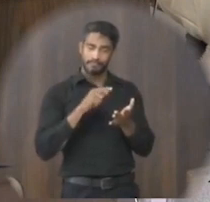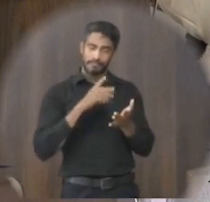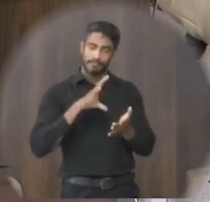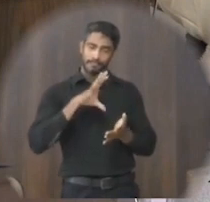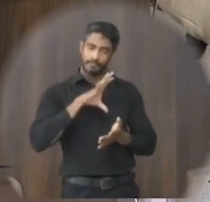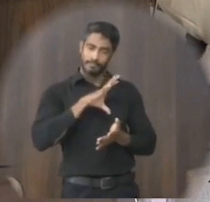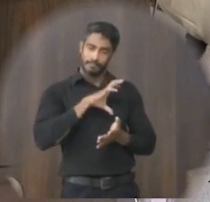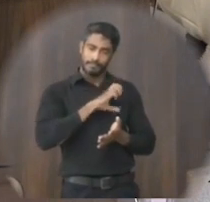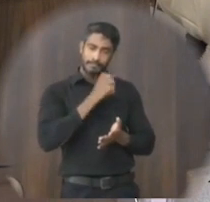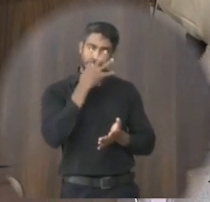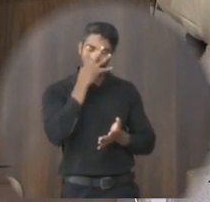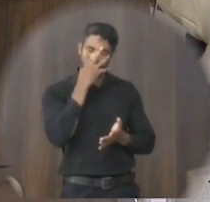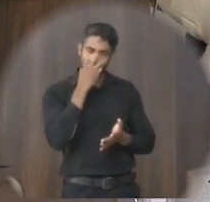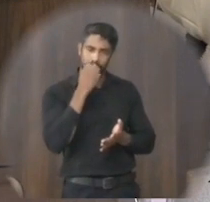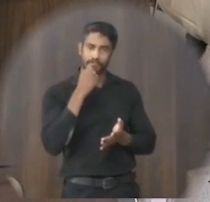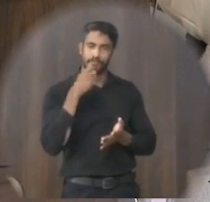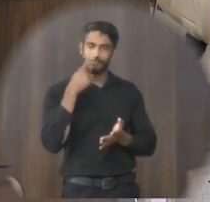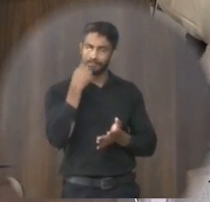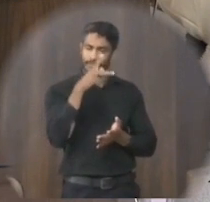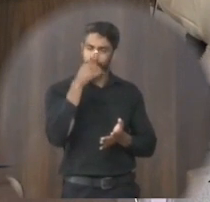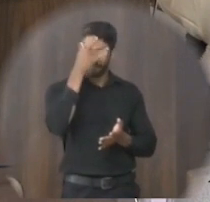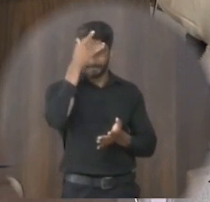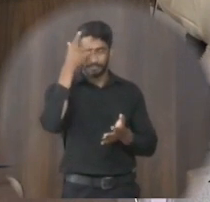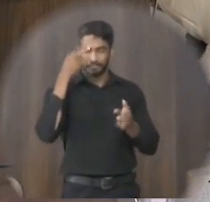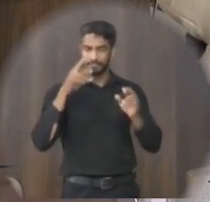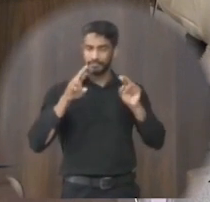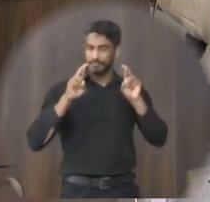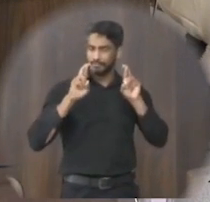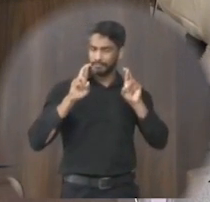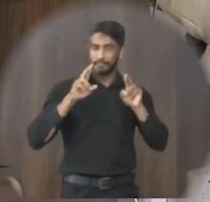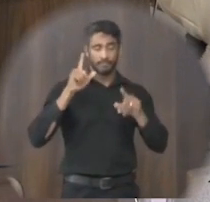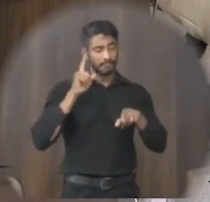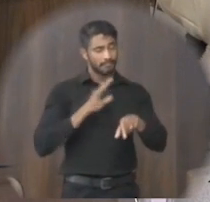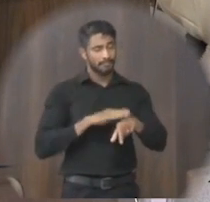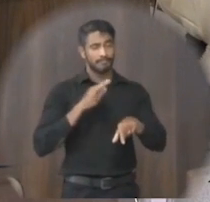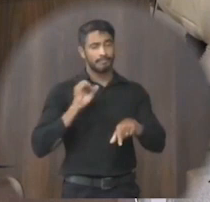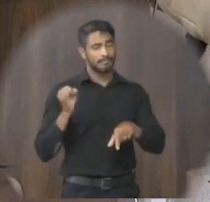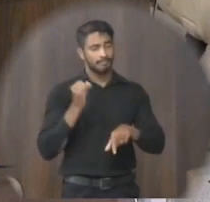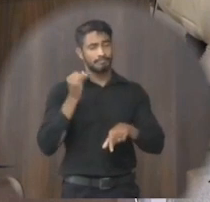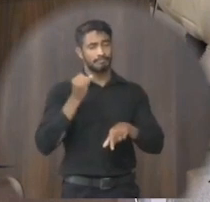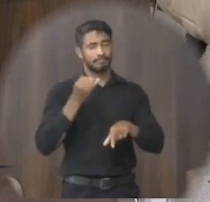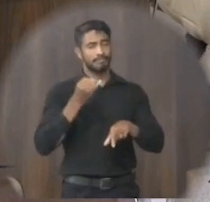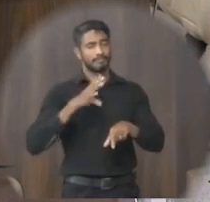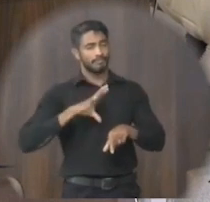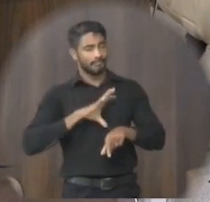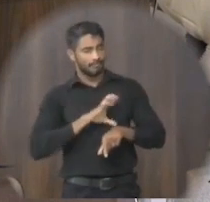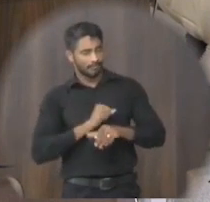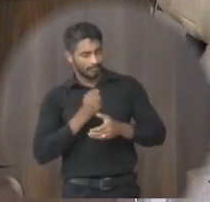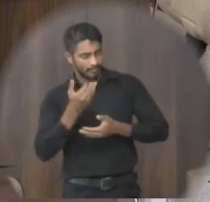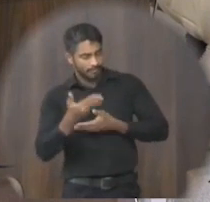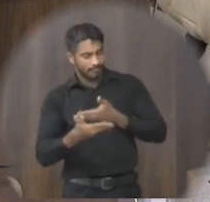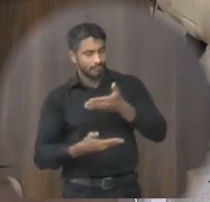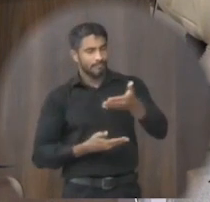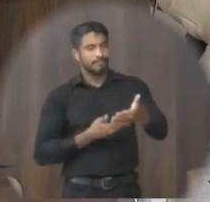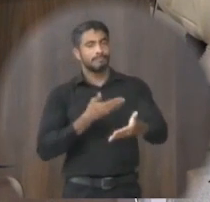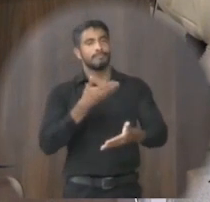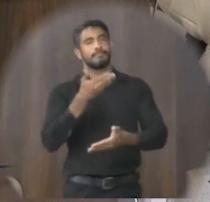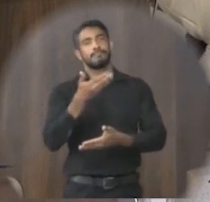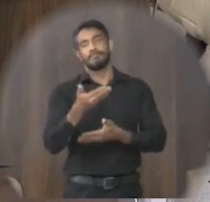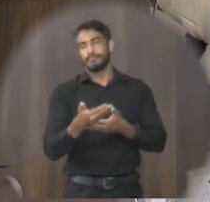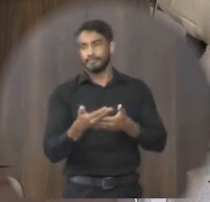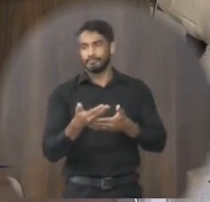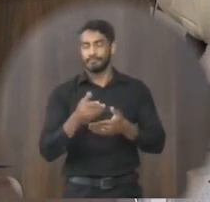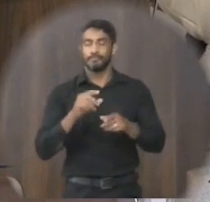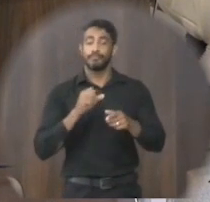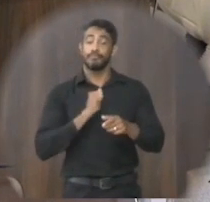paixão do torcedor é muito mais importante o amor ao próximo do que o amor ao clube e só lembrando